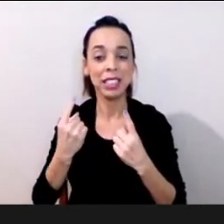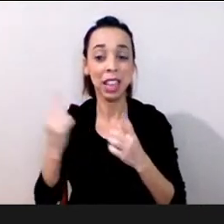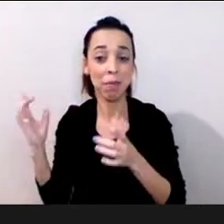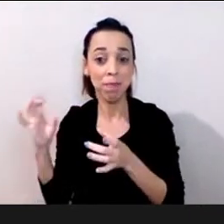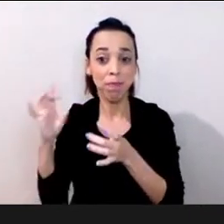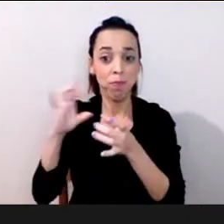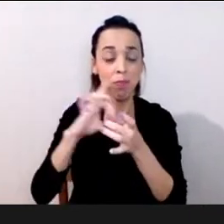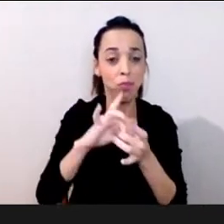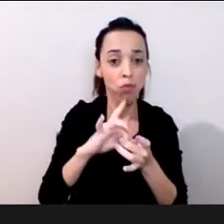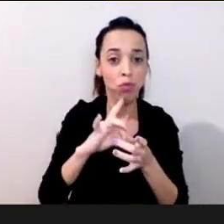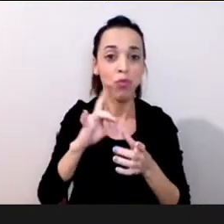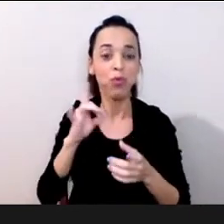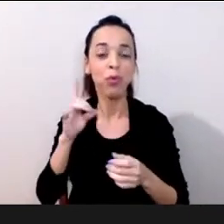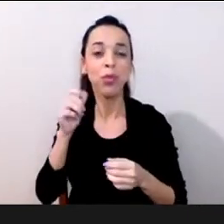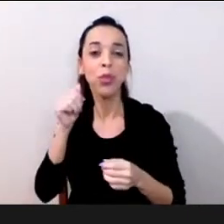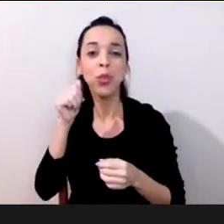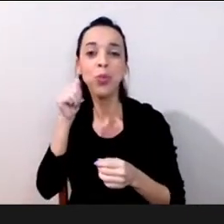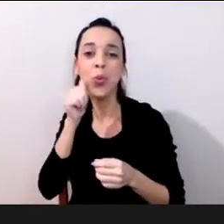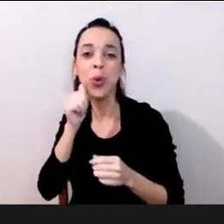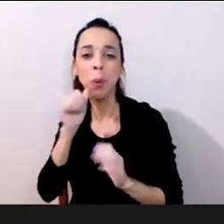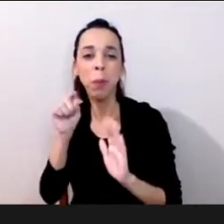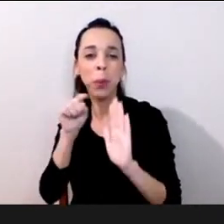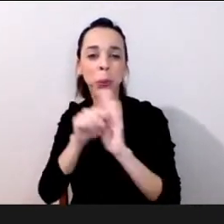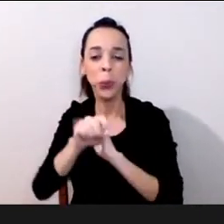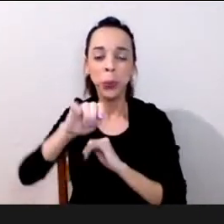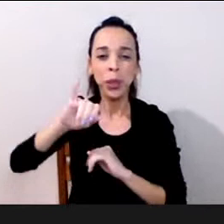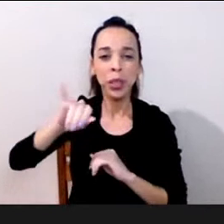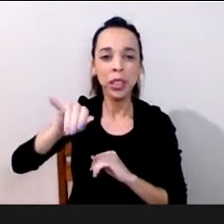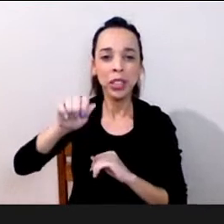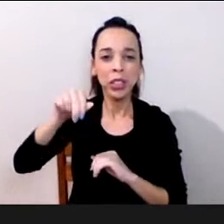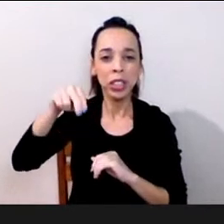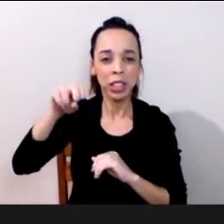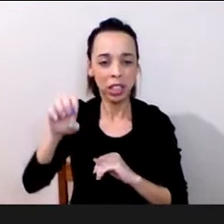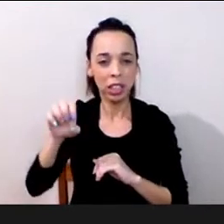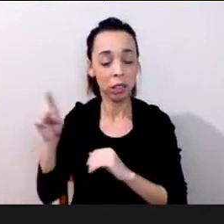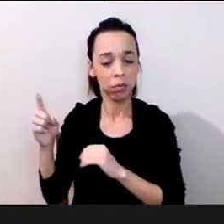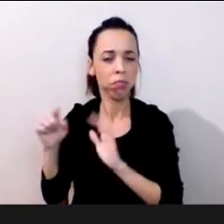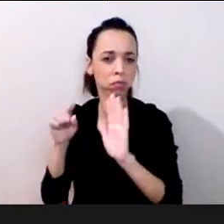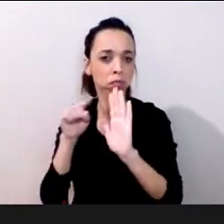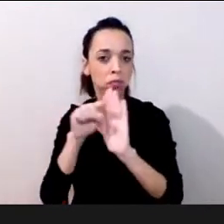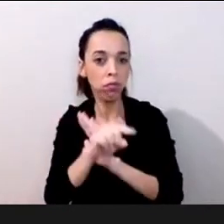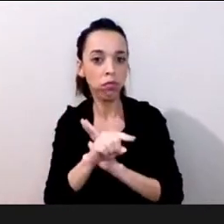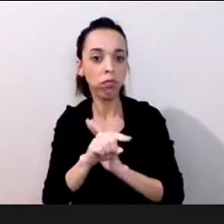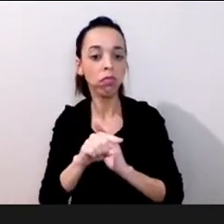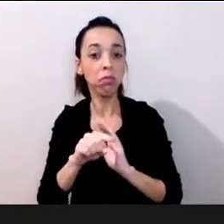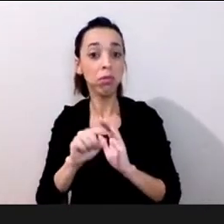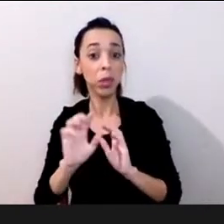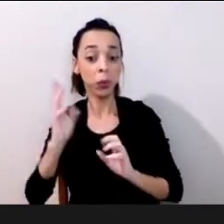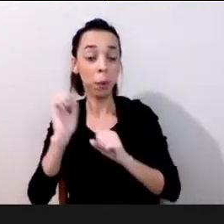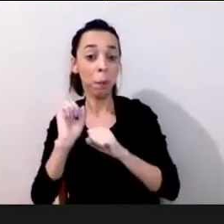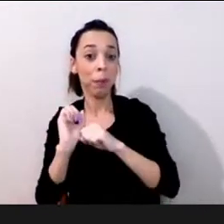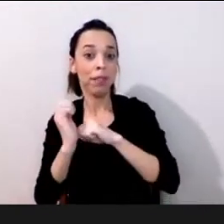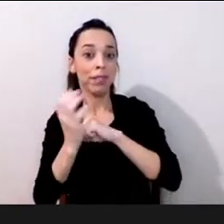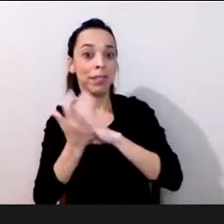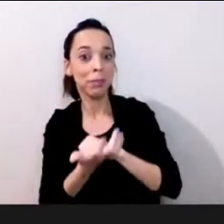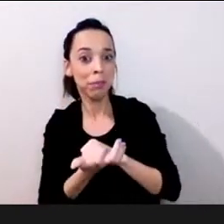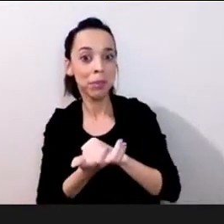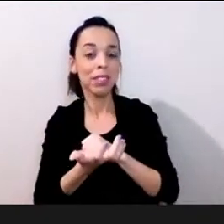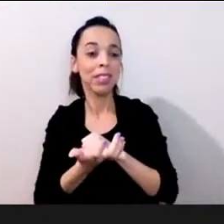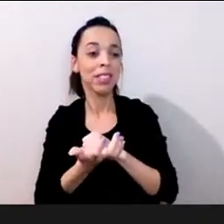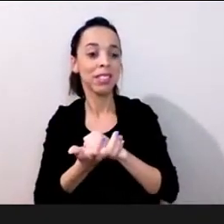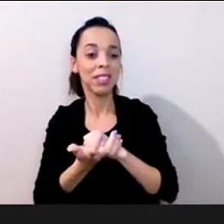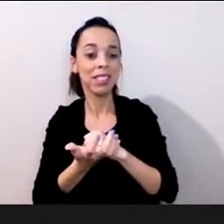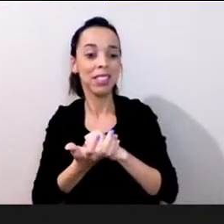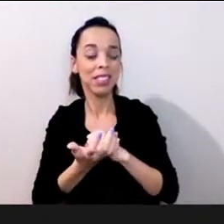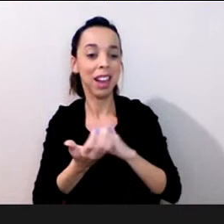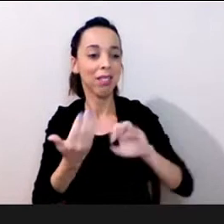Deji que essa pandemia ela trouxe uma perda irreparável na educação né e que a